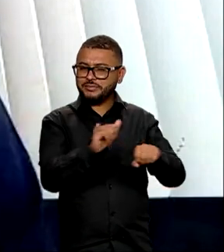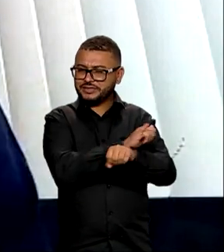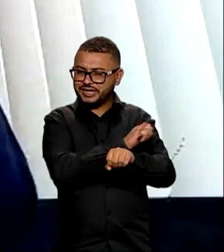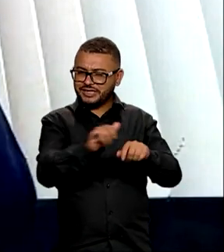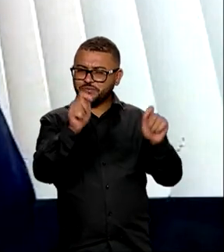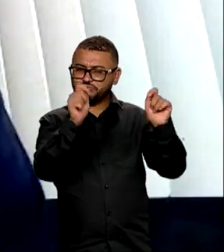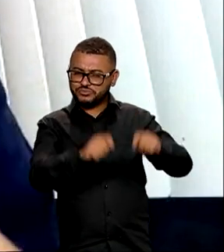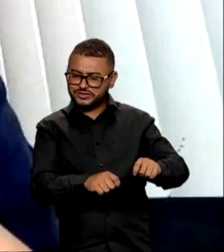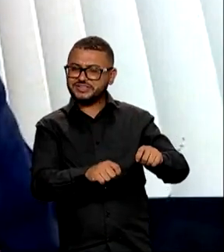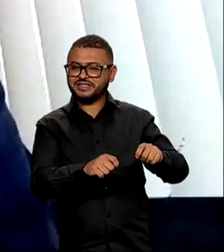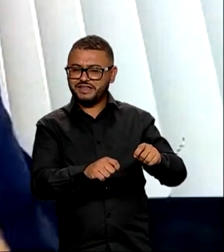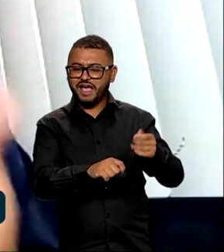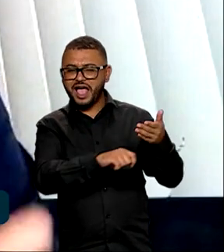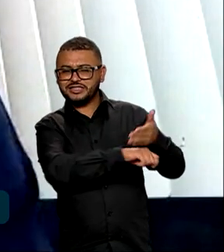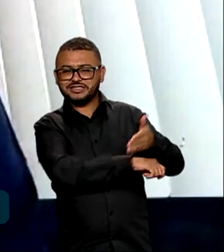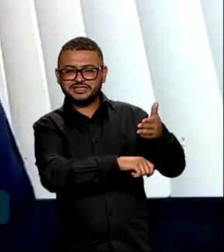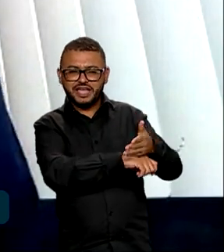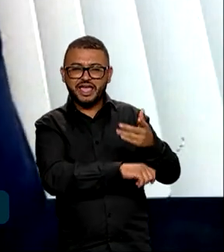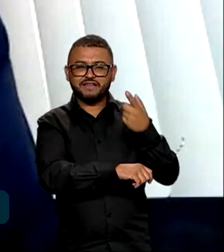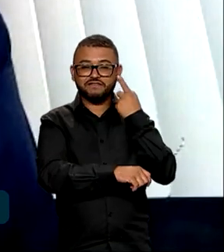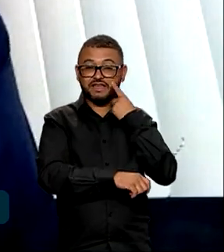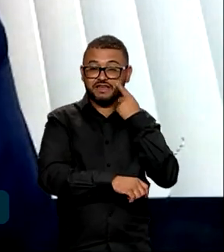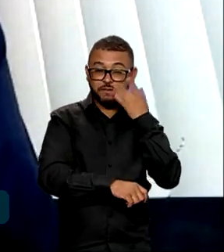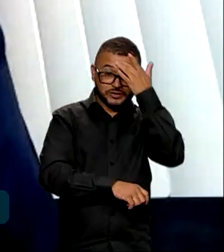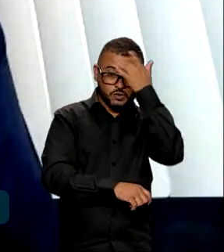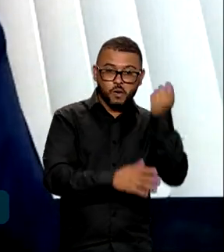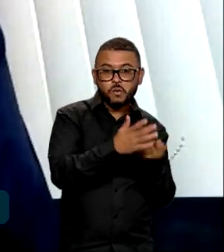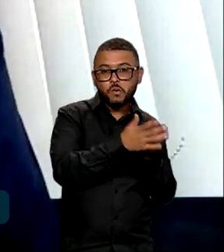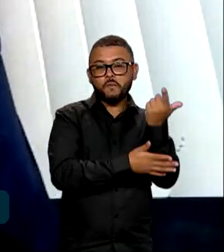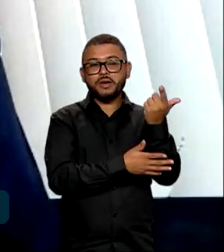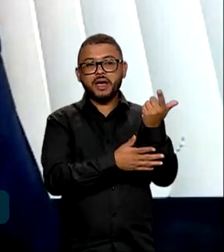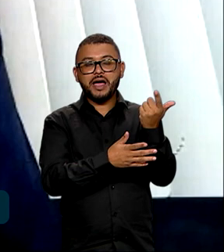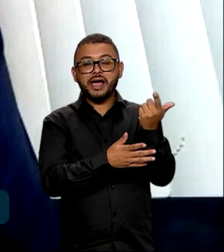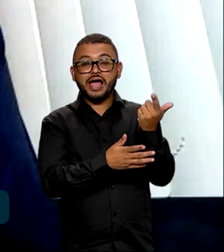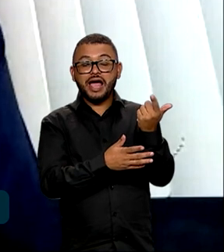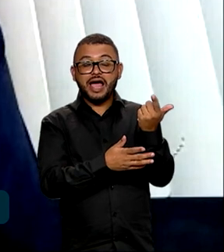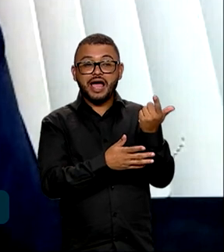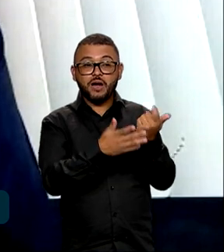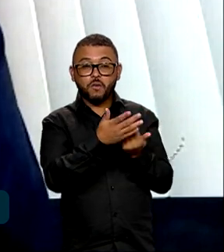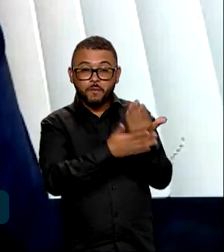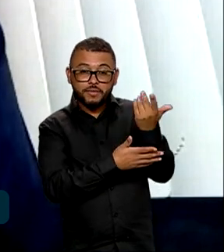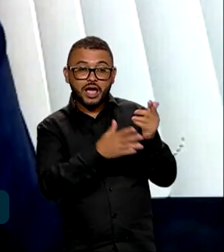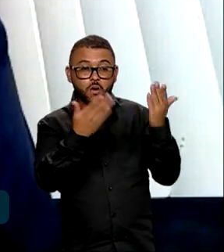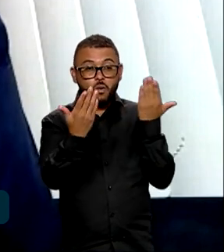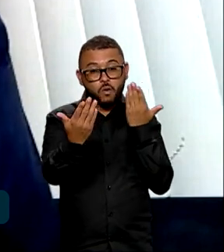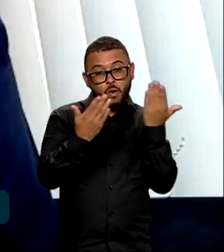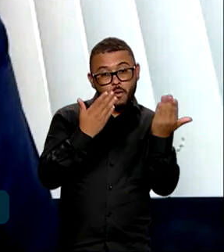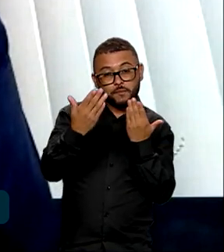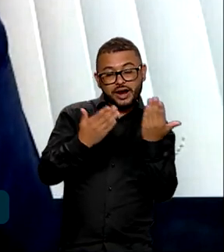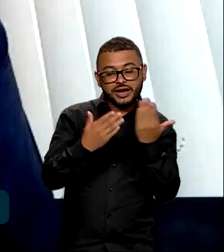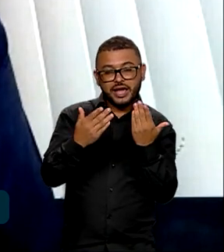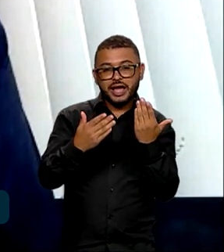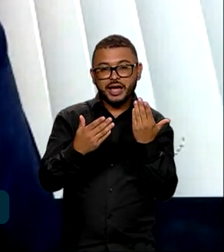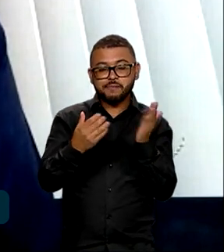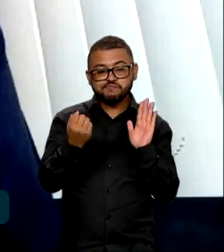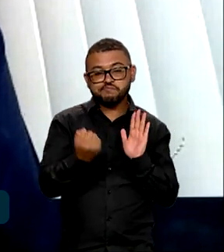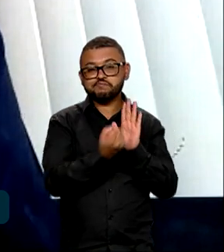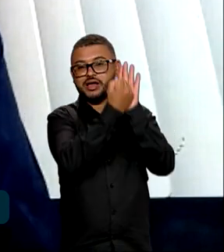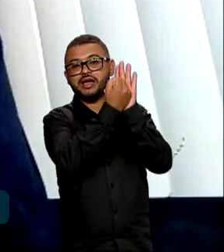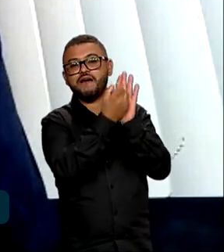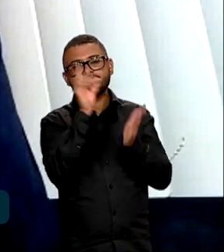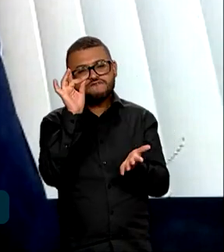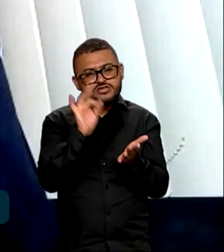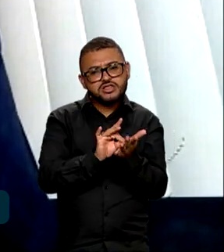facilita, dá para o consumidor esse poder também agora de comparação entre os produtos que são etiquetados e que